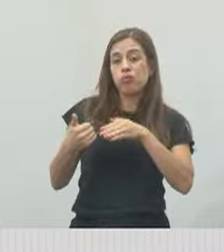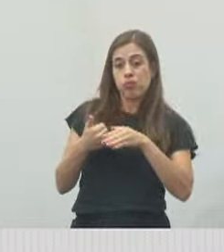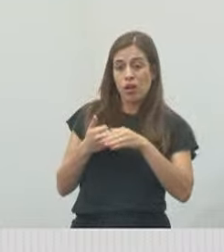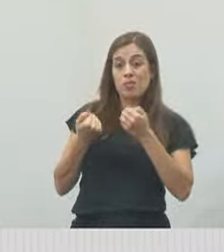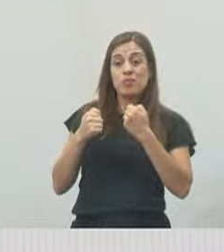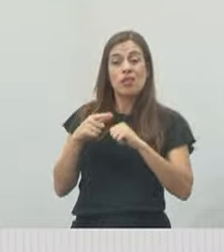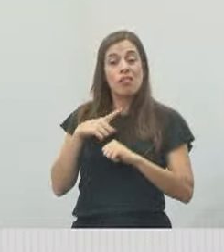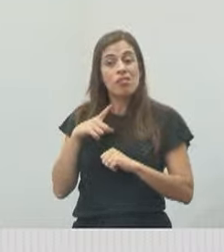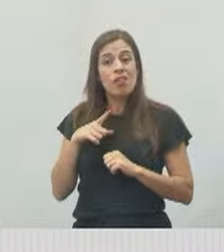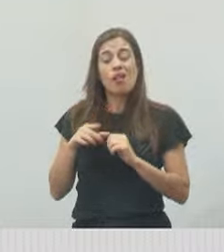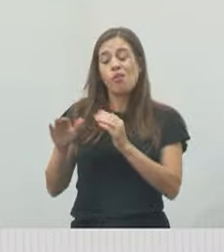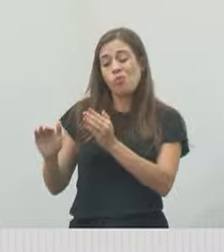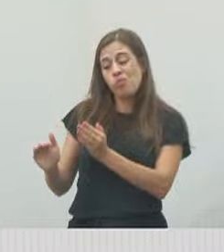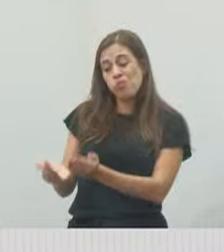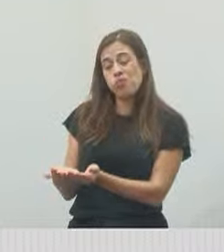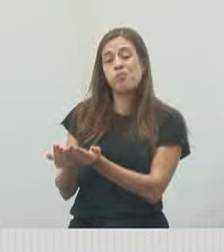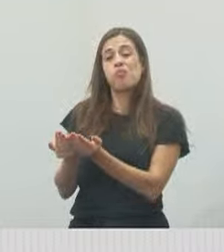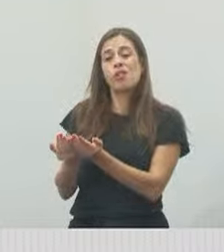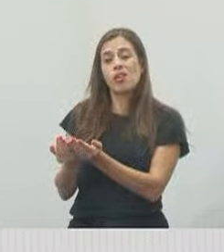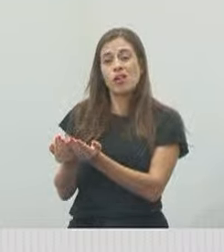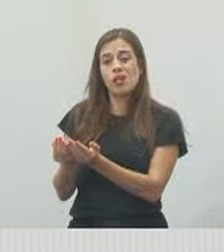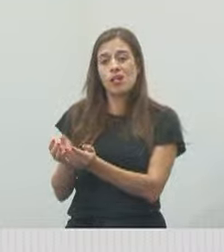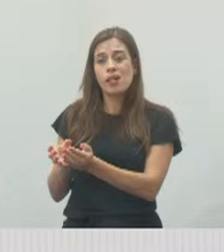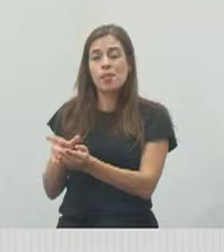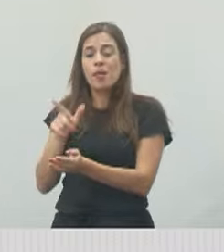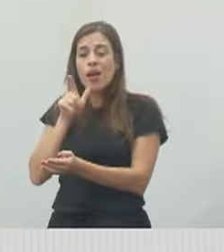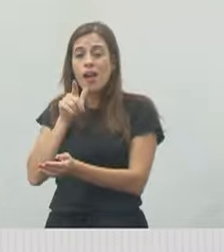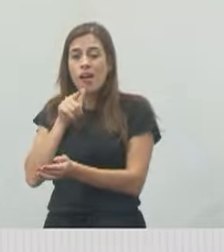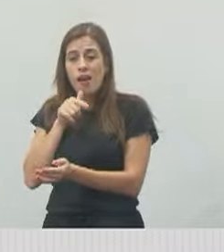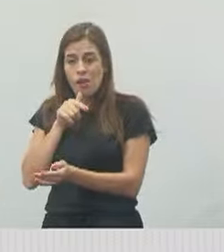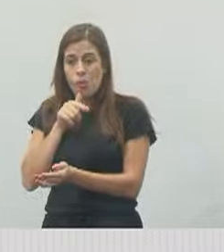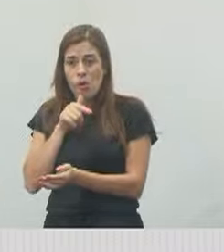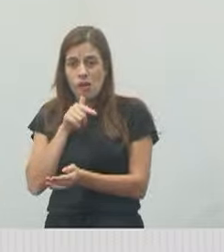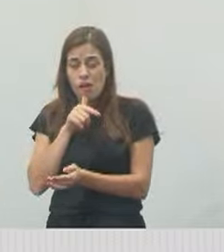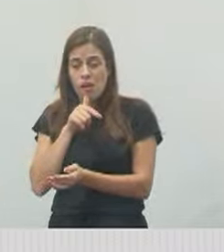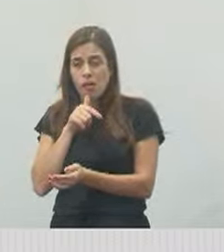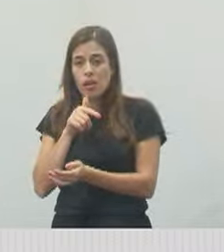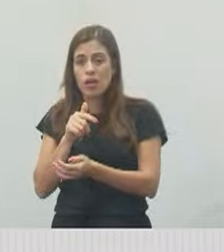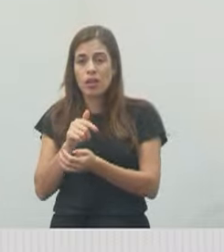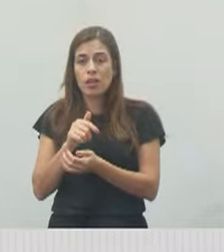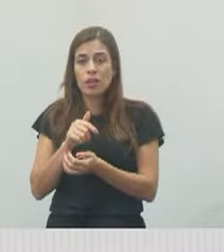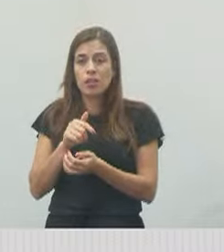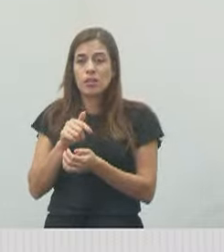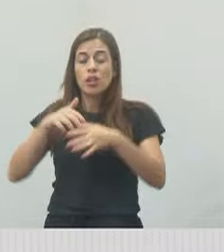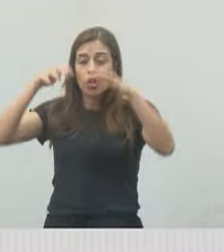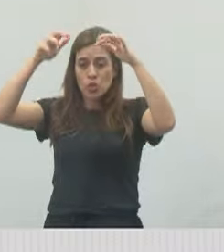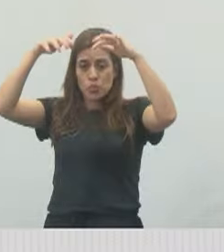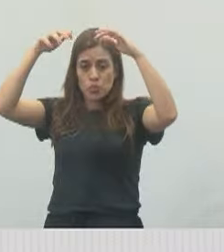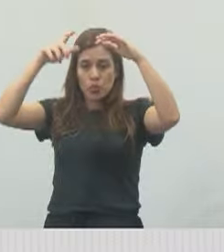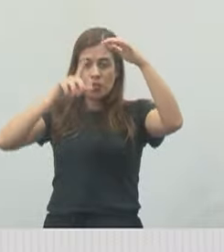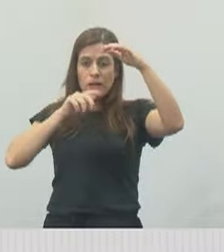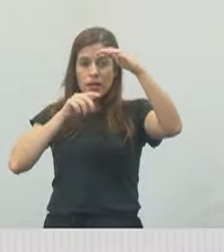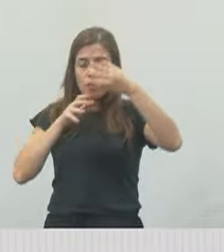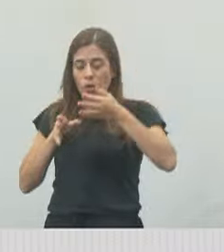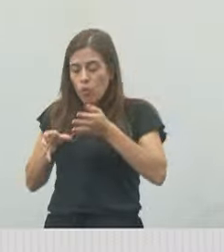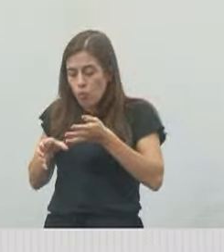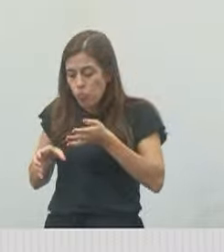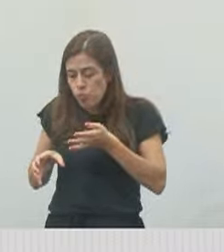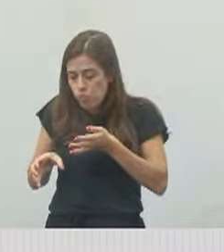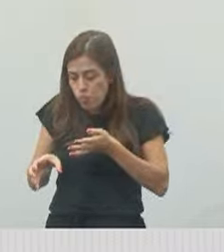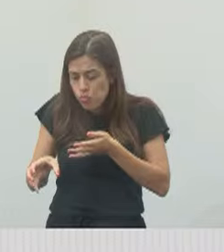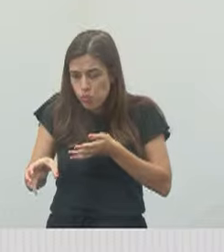sarjetões para que a água não fizesse buraco.